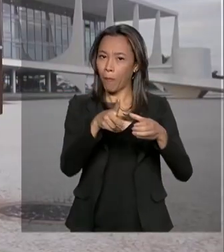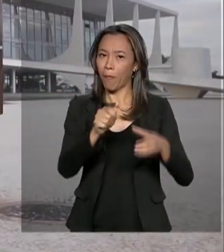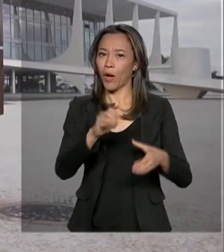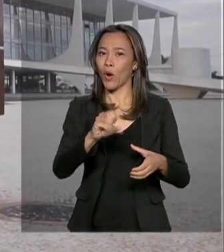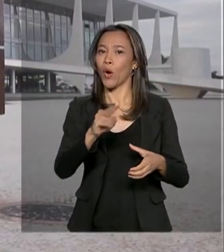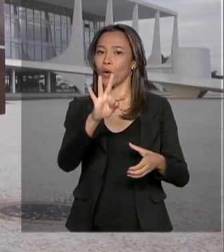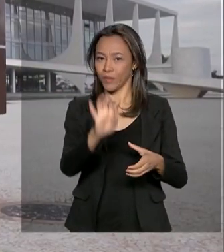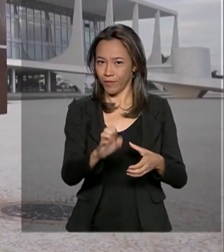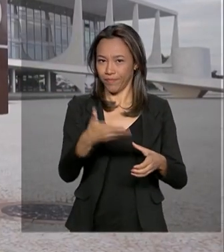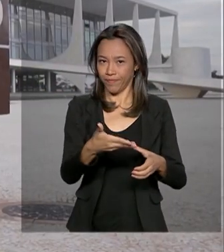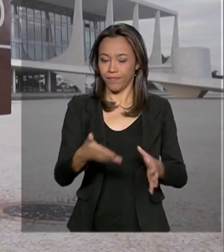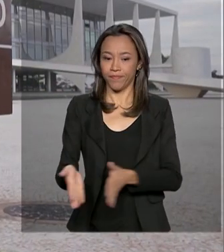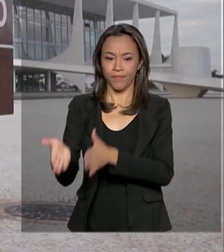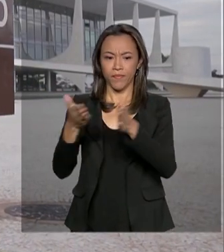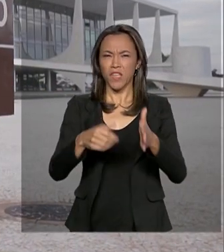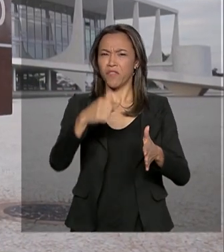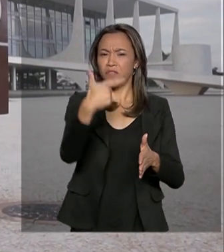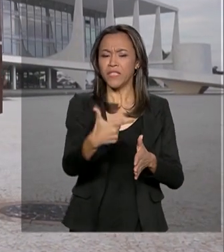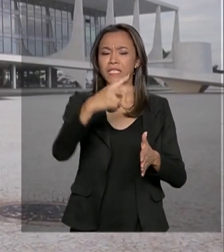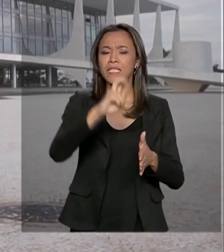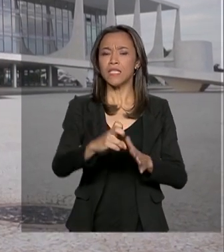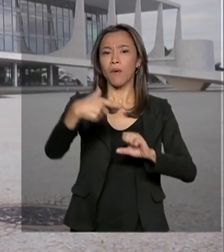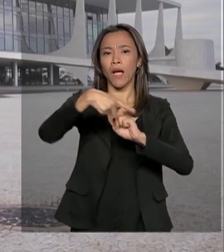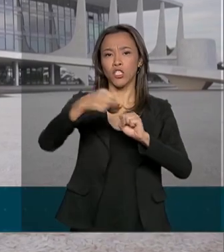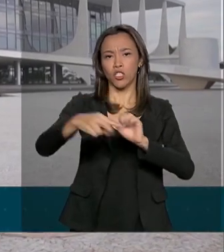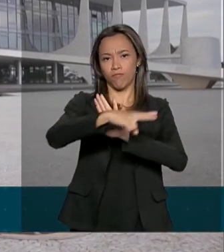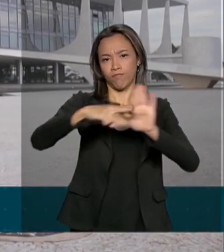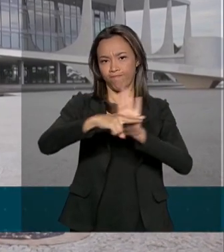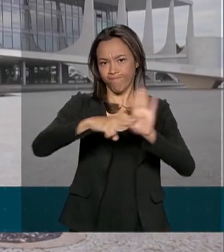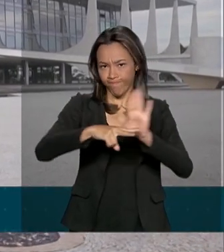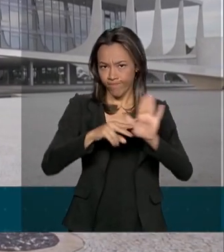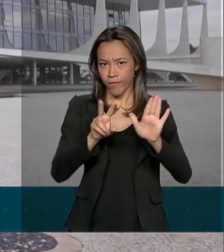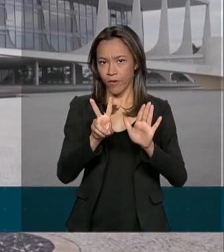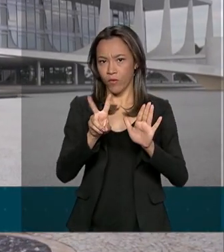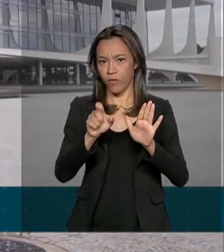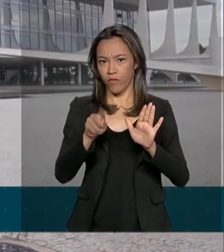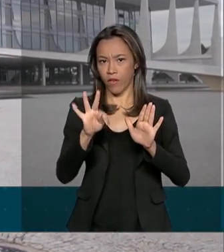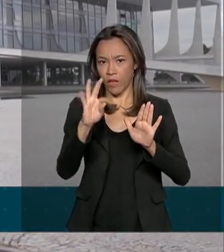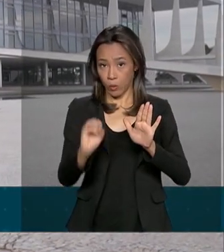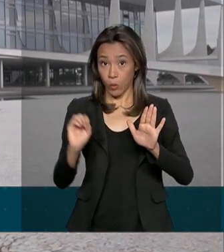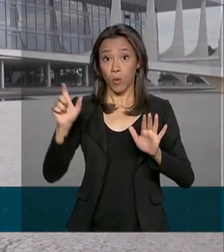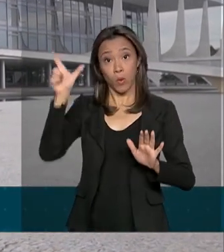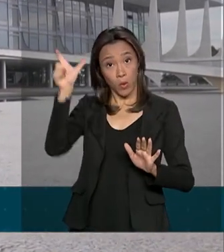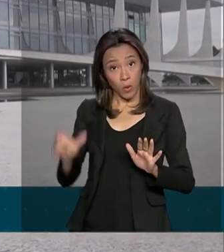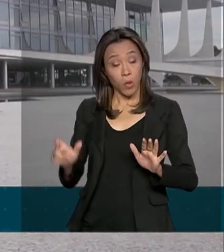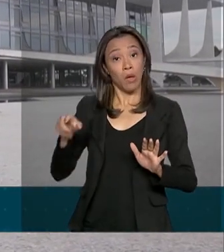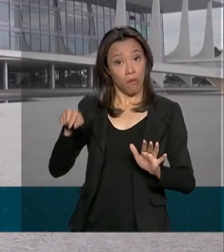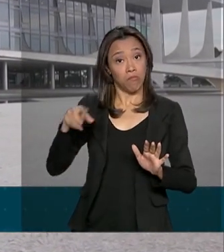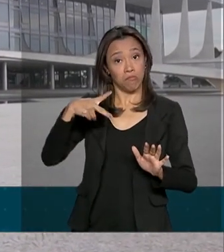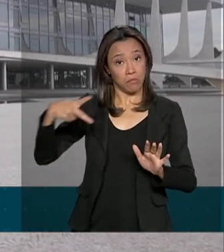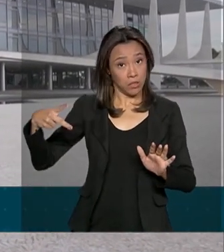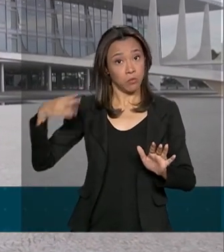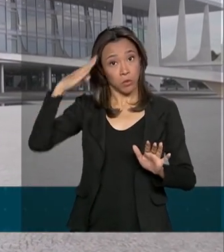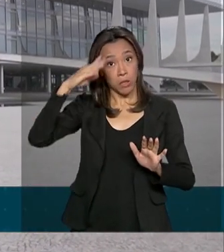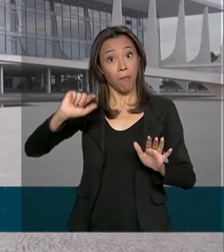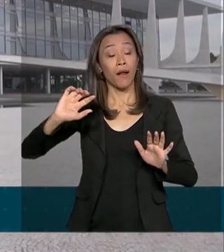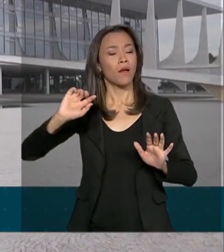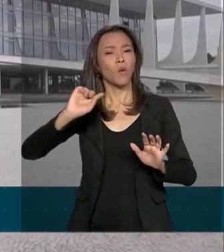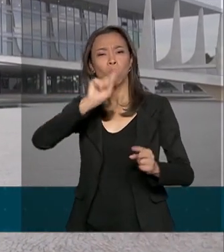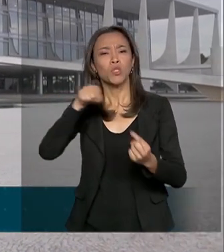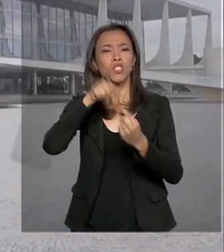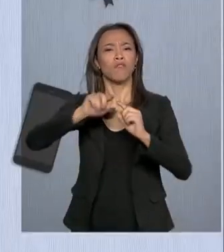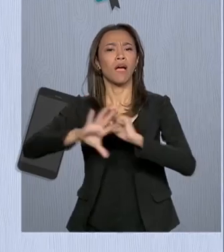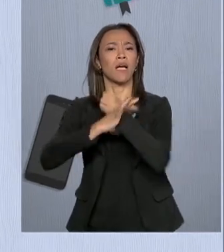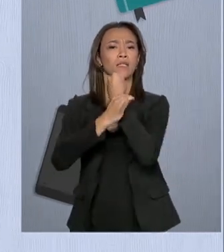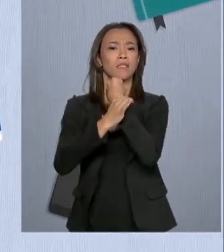Foram 25 artigos vetados para, segundo o presidente Jair Bolsonaro, garantir mais efetividade ao sistema penal